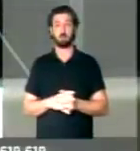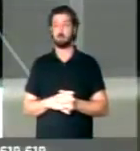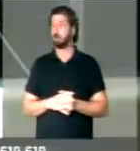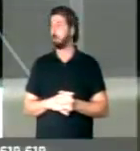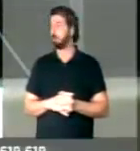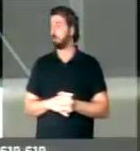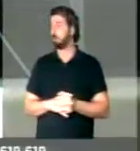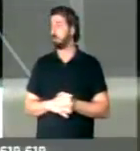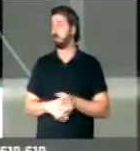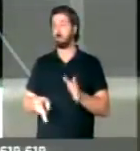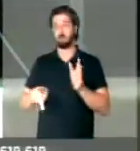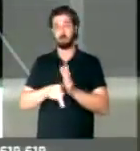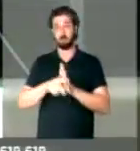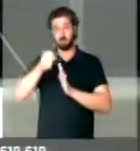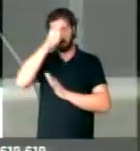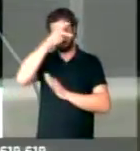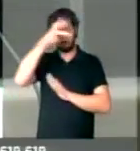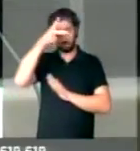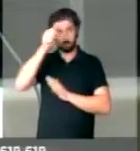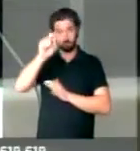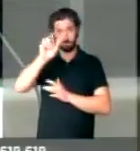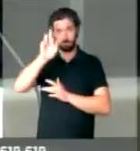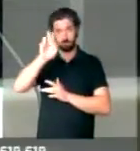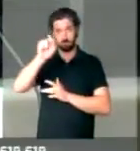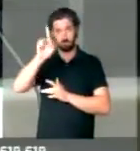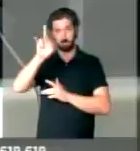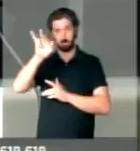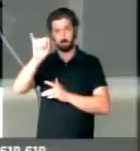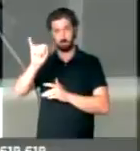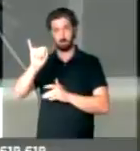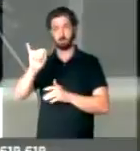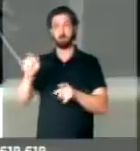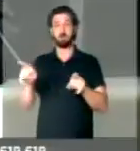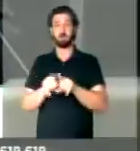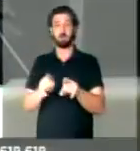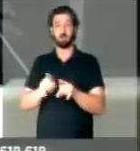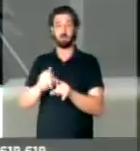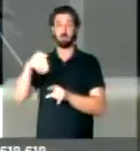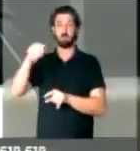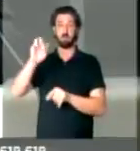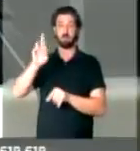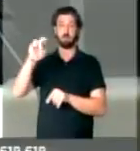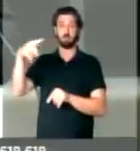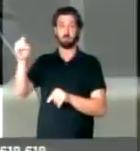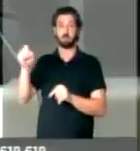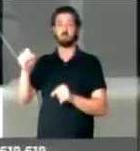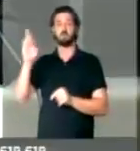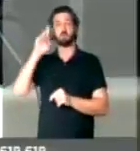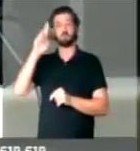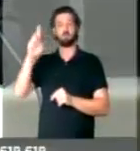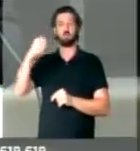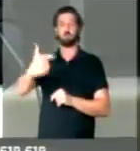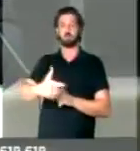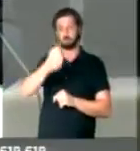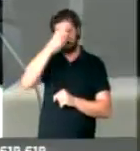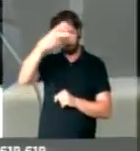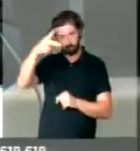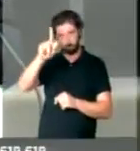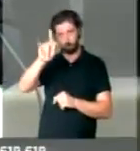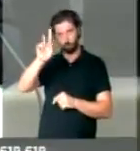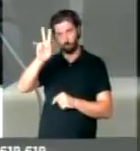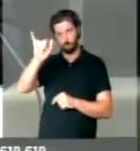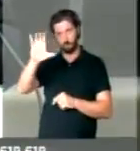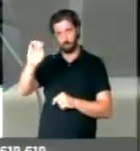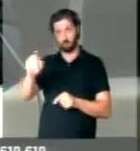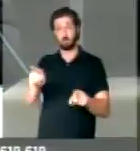Na Prefeitura de Araguari, o prefeito Marcão, o vice doutor Gleicom e parabenizar